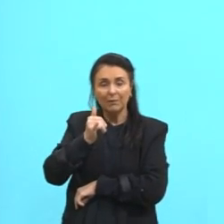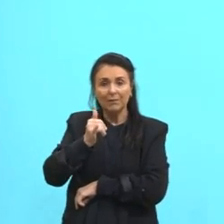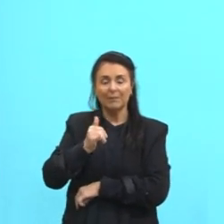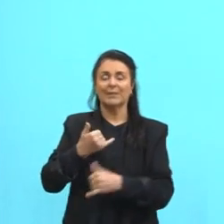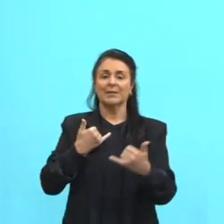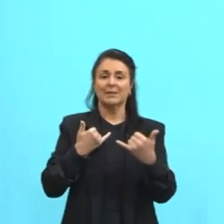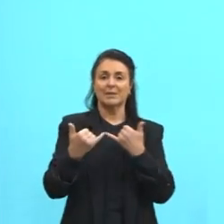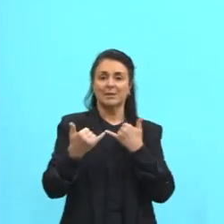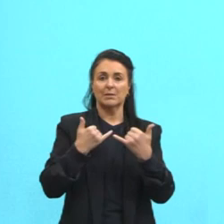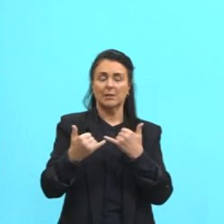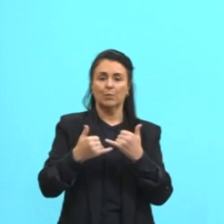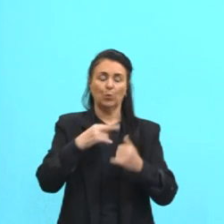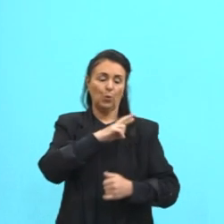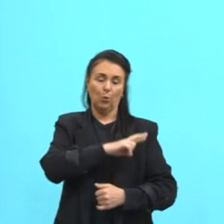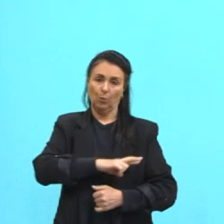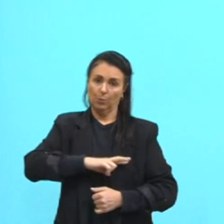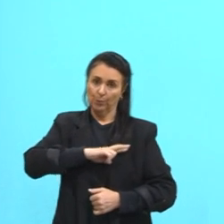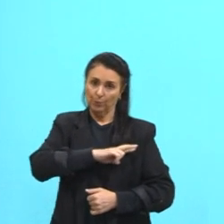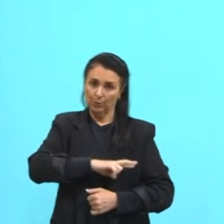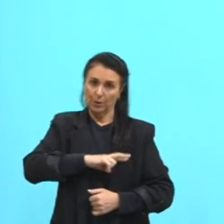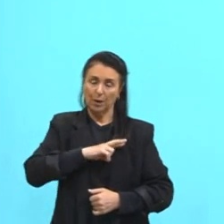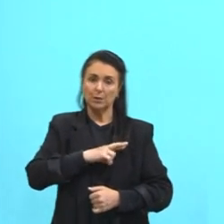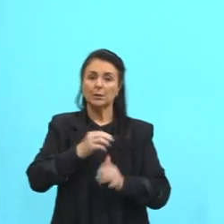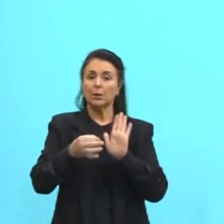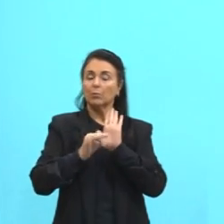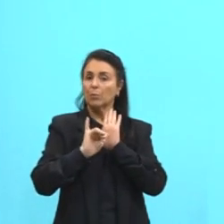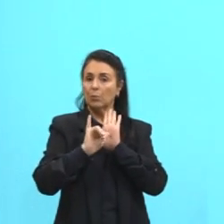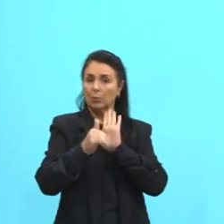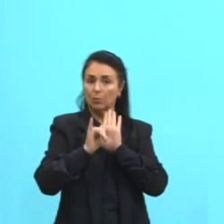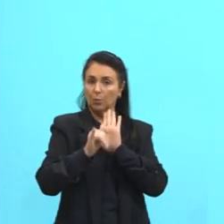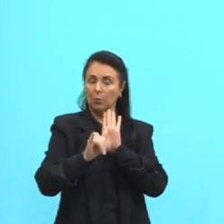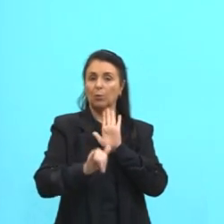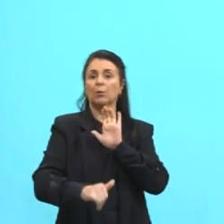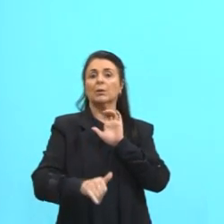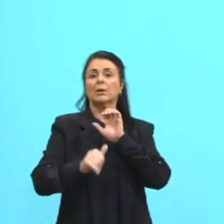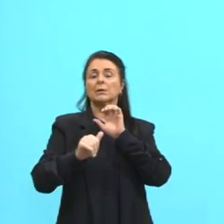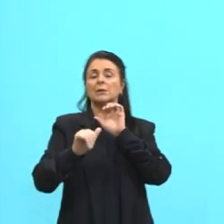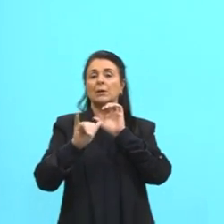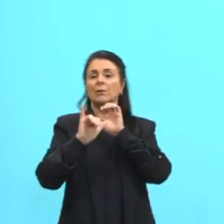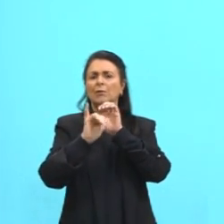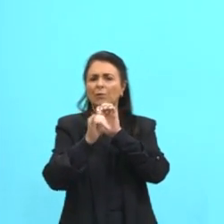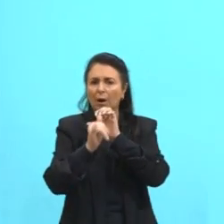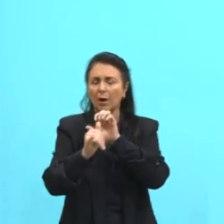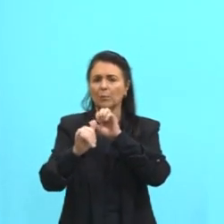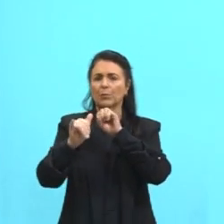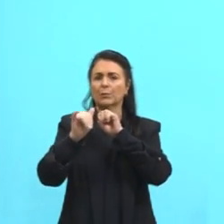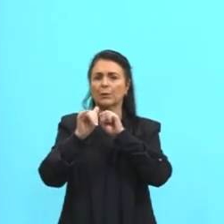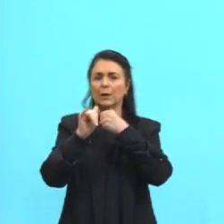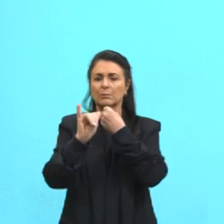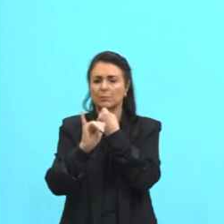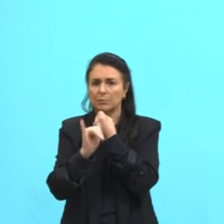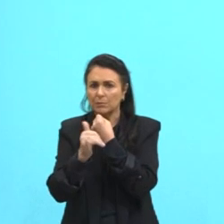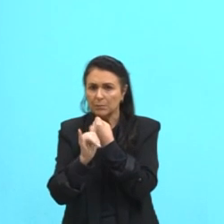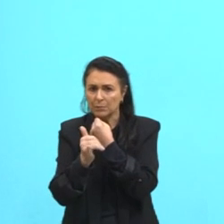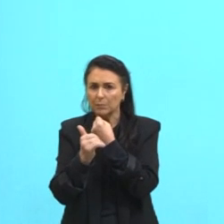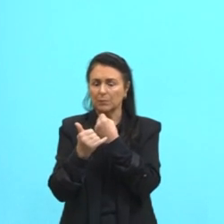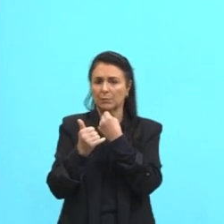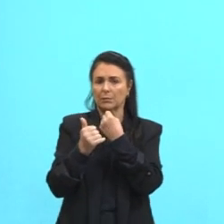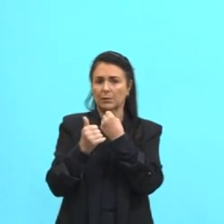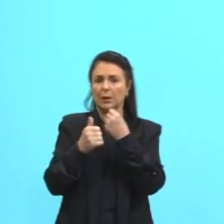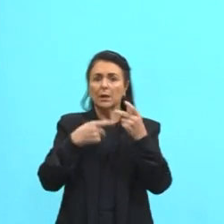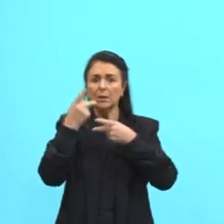Exemplos. Romances, contos, fábulas, depoimentos, relatos e toda aí uma gama